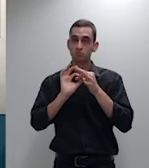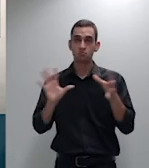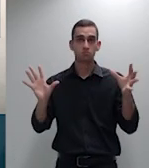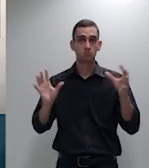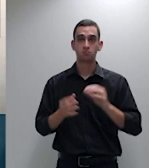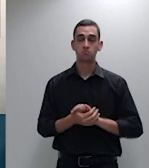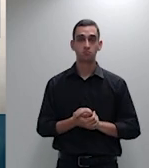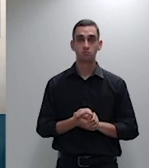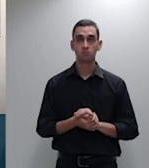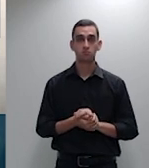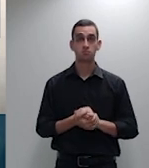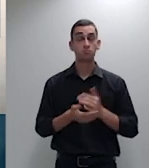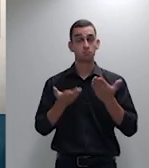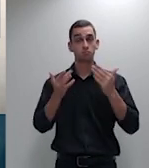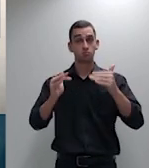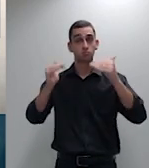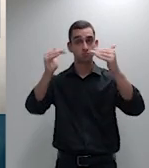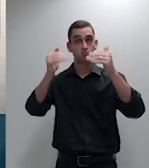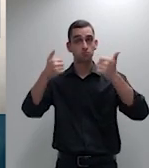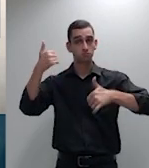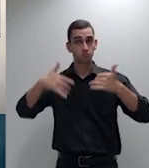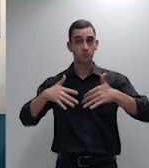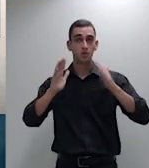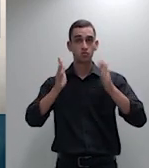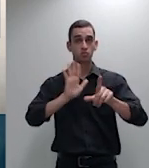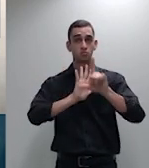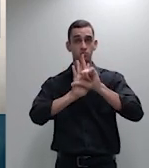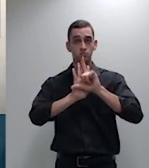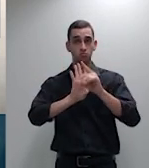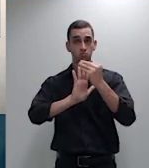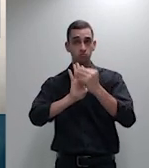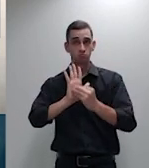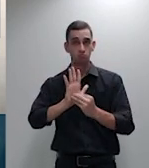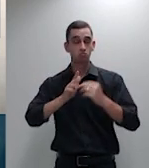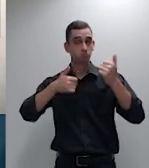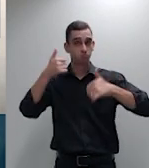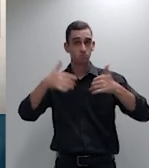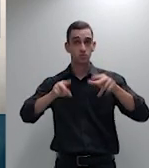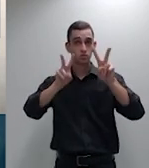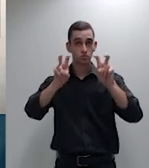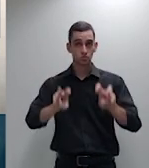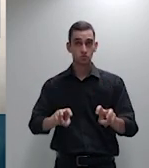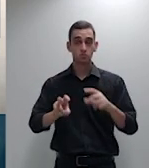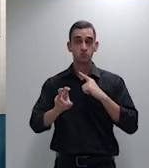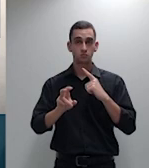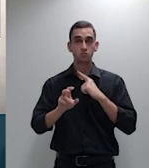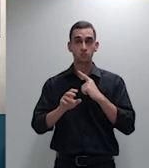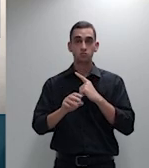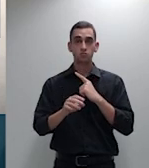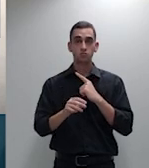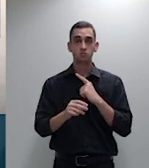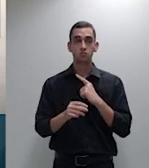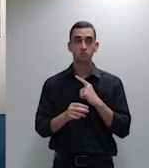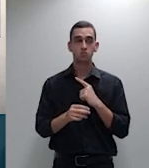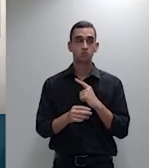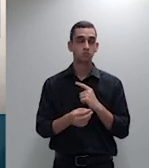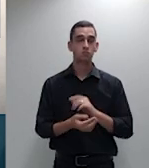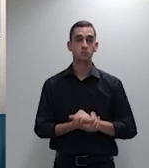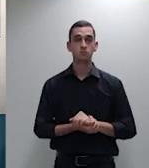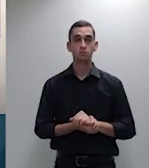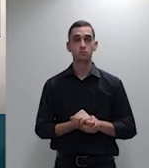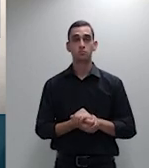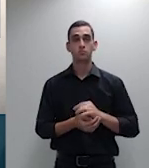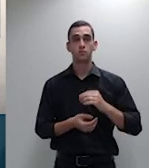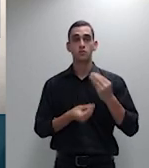citar os dispositivos legais eu acho que não precisa colocar primeiro por intermédio de